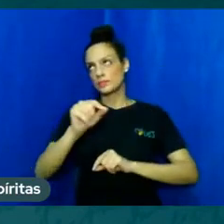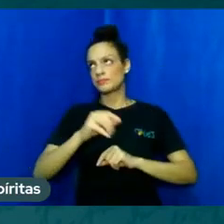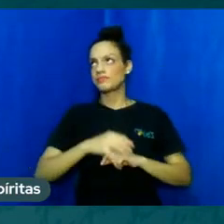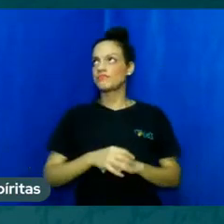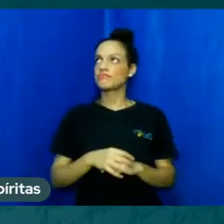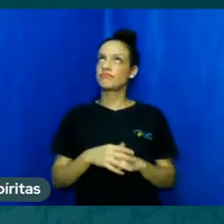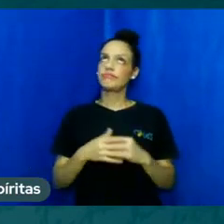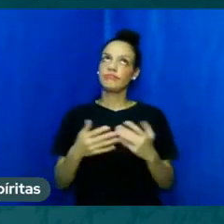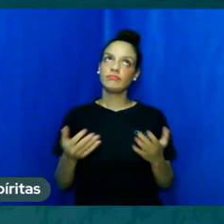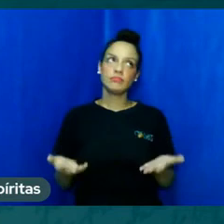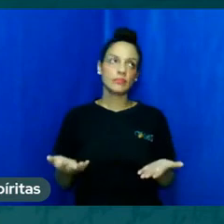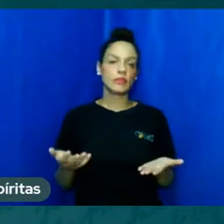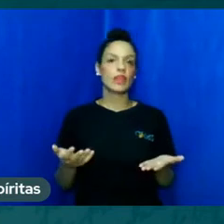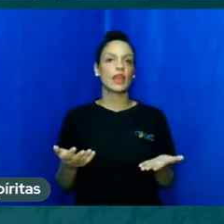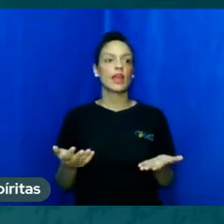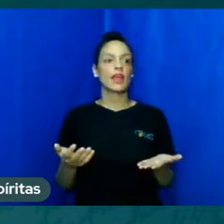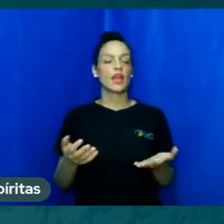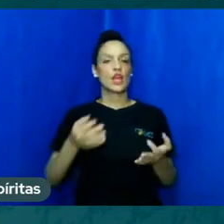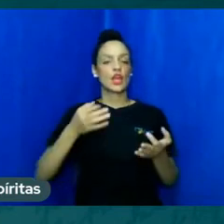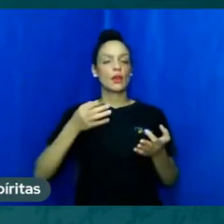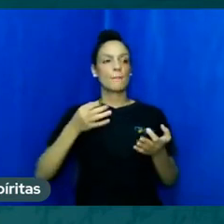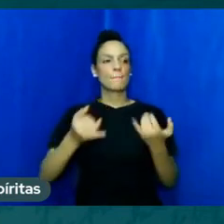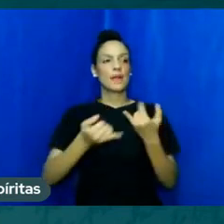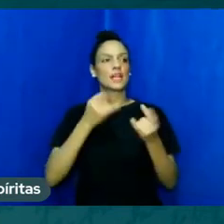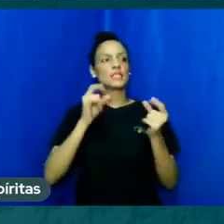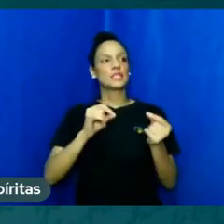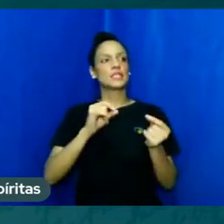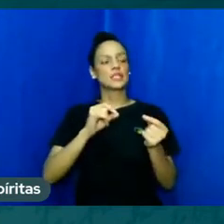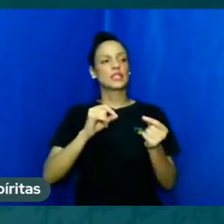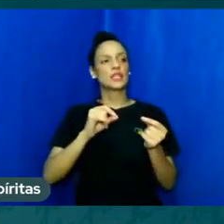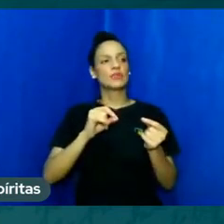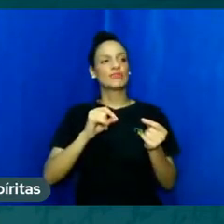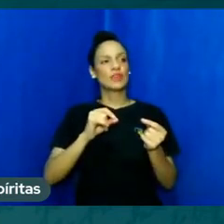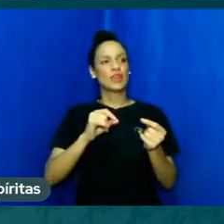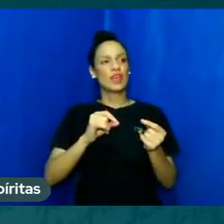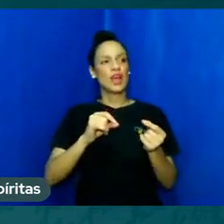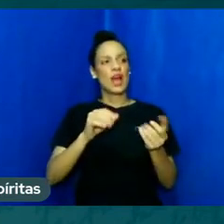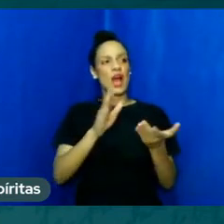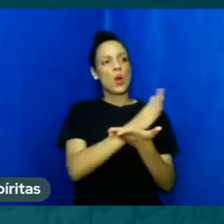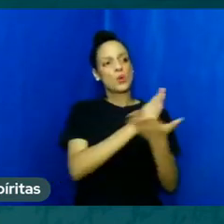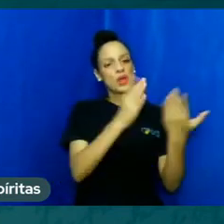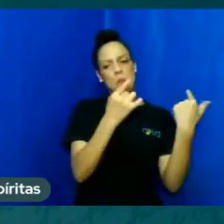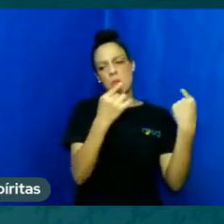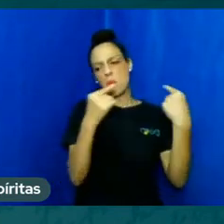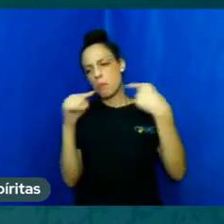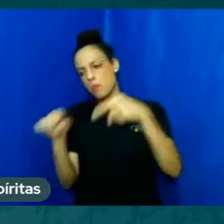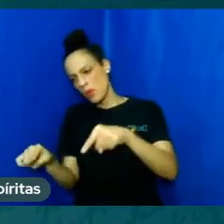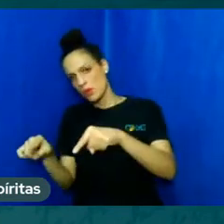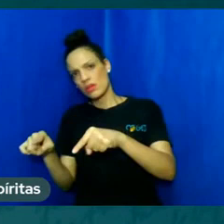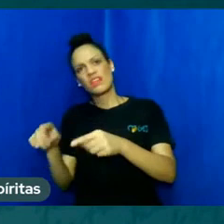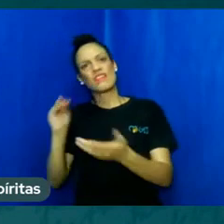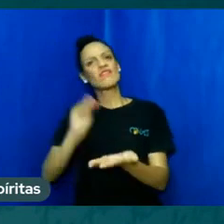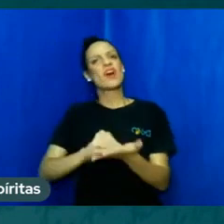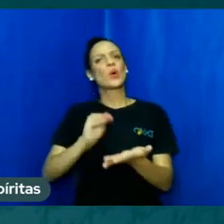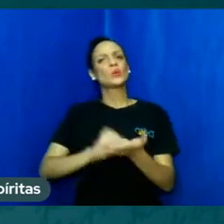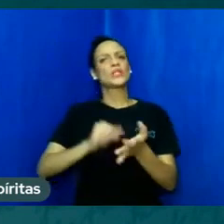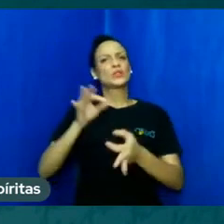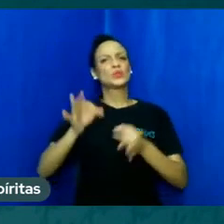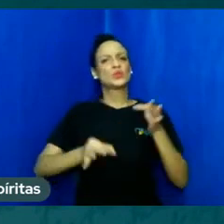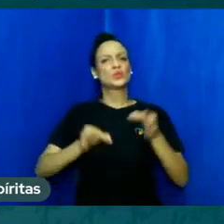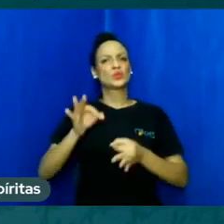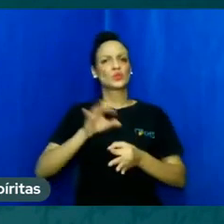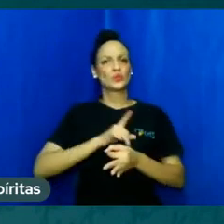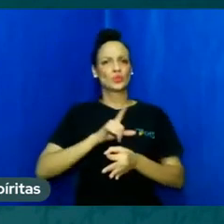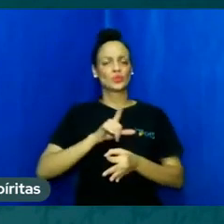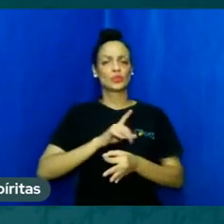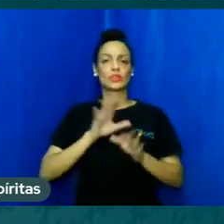provocar a injustiça e receber a injustiça é preciso pensar um pouco mais e